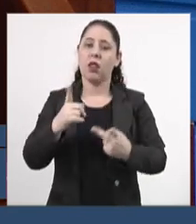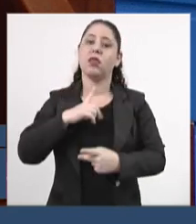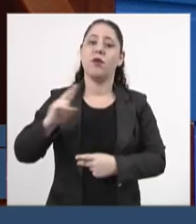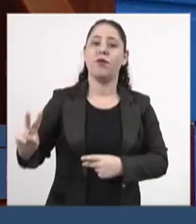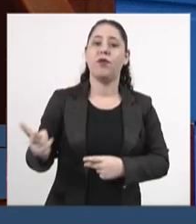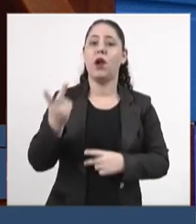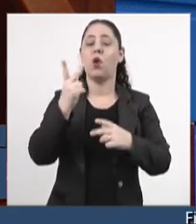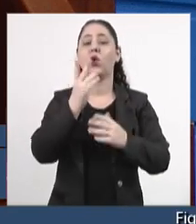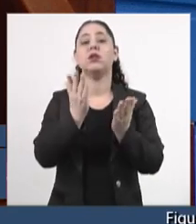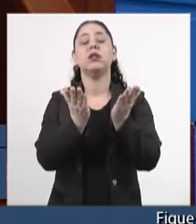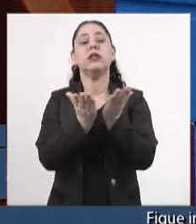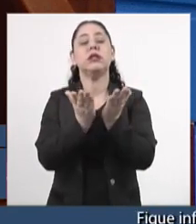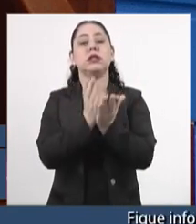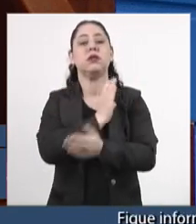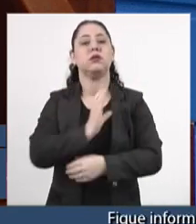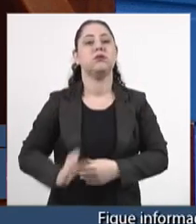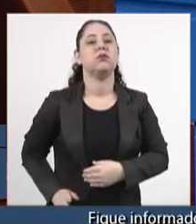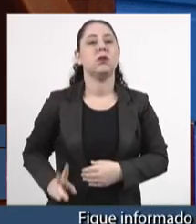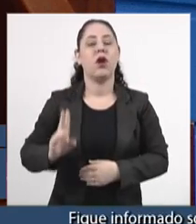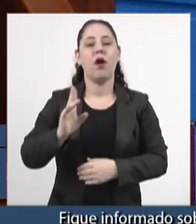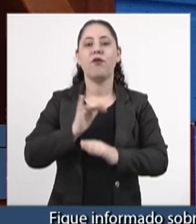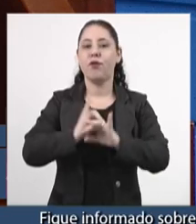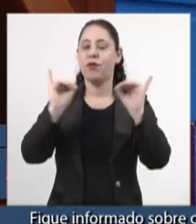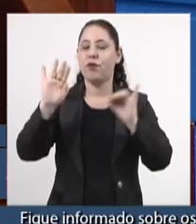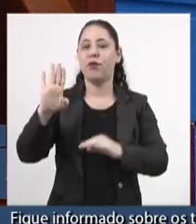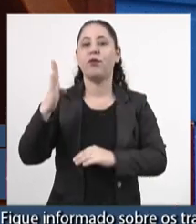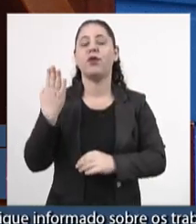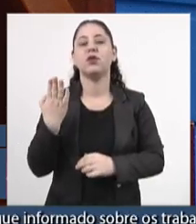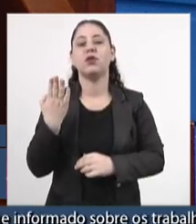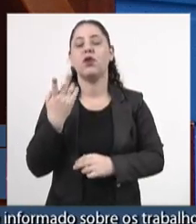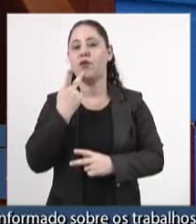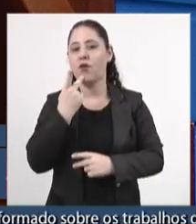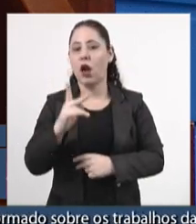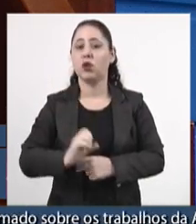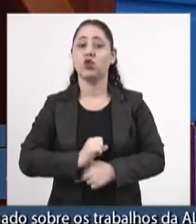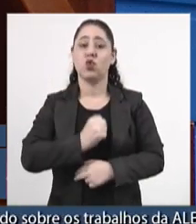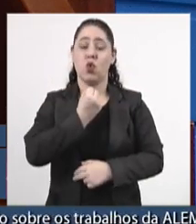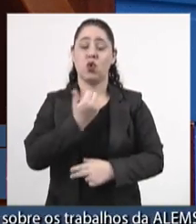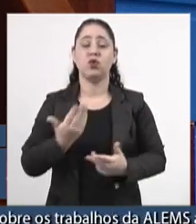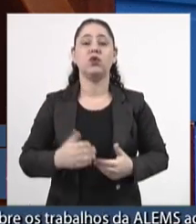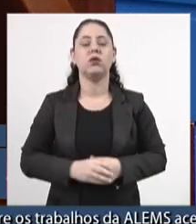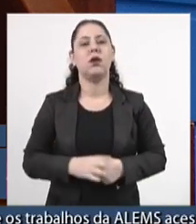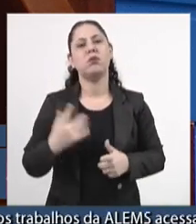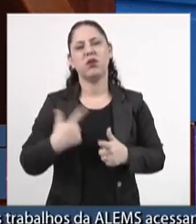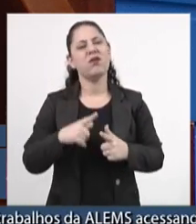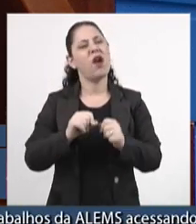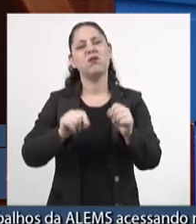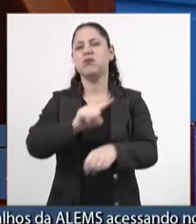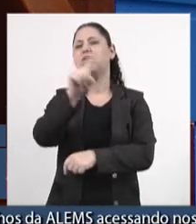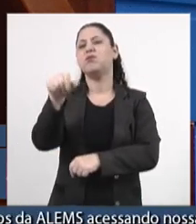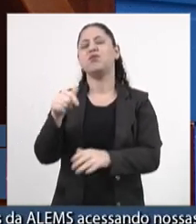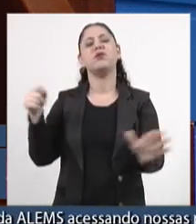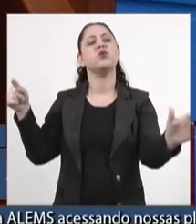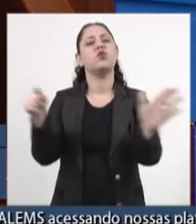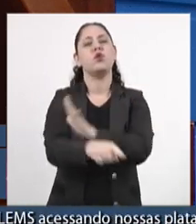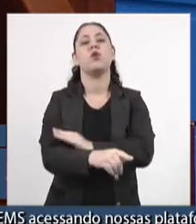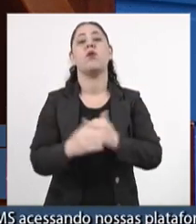valores cristãos. Isso aqui é fake news ou é discurso de ódio? Por que eu estou fazendo essa pergunta?